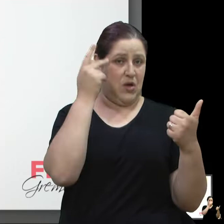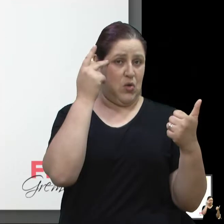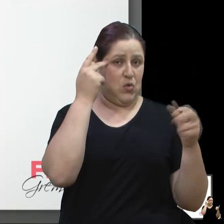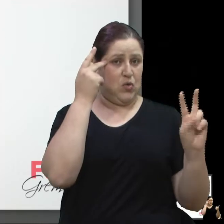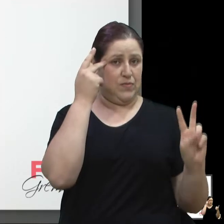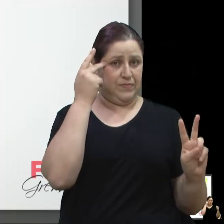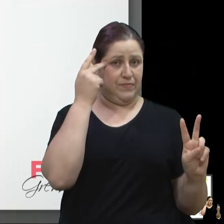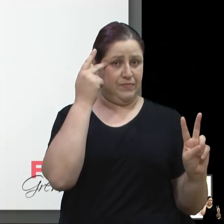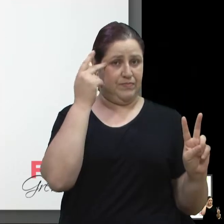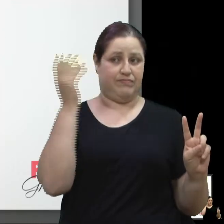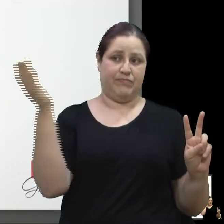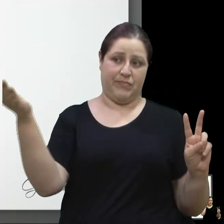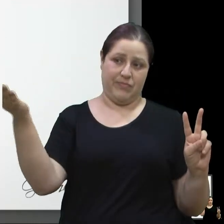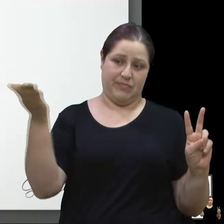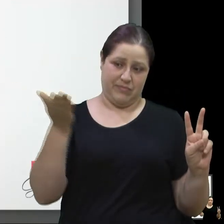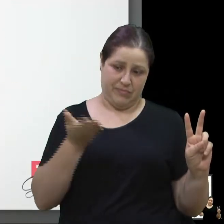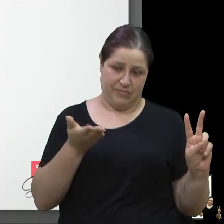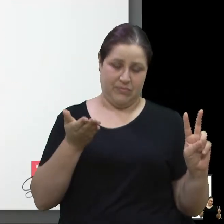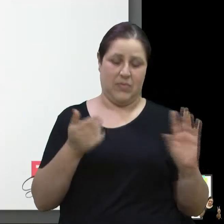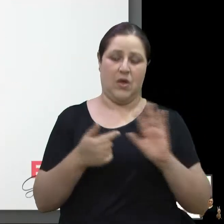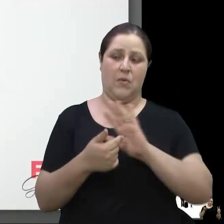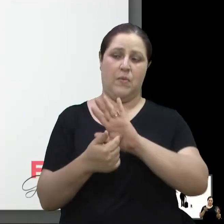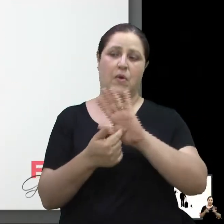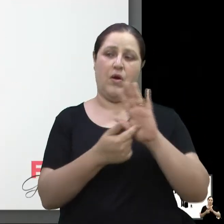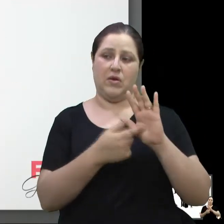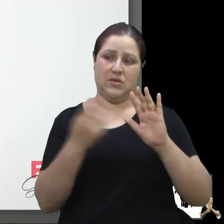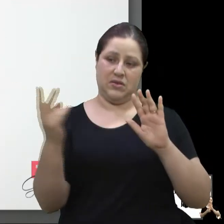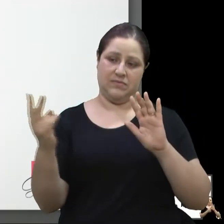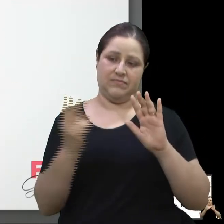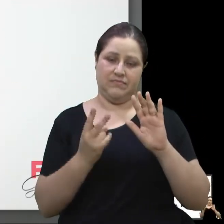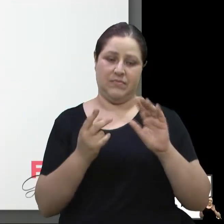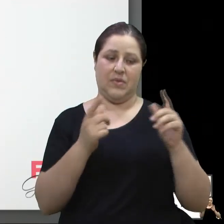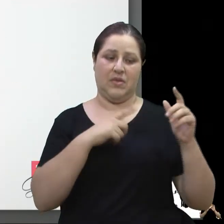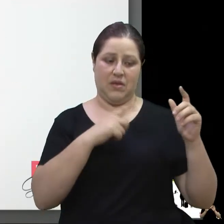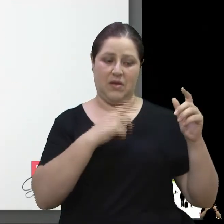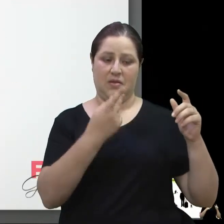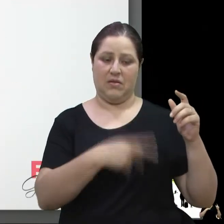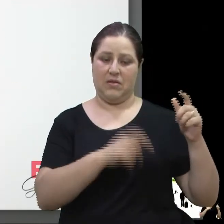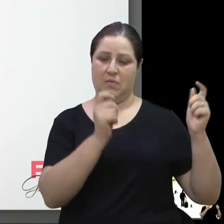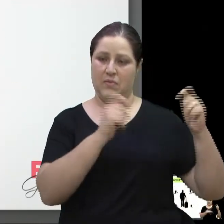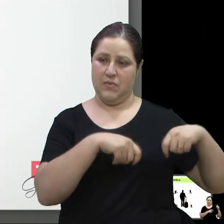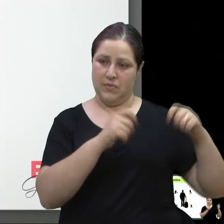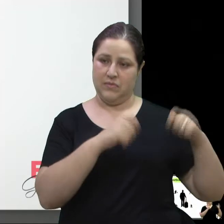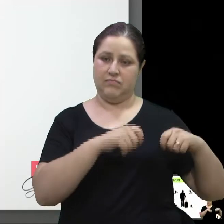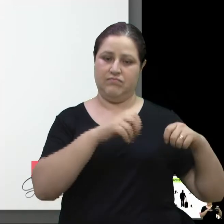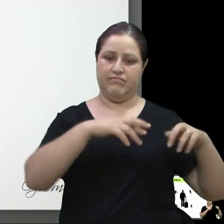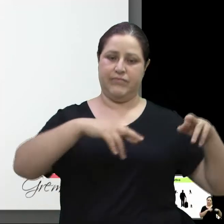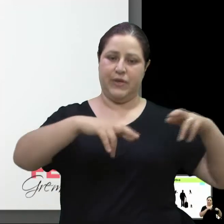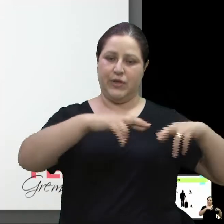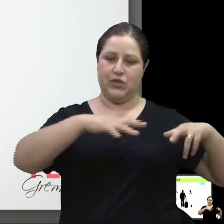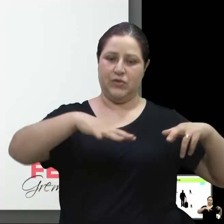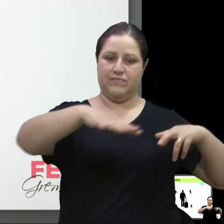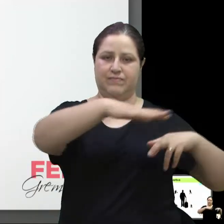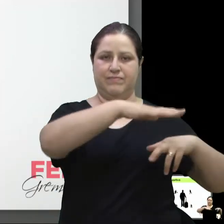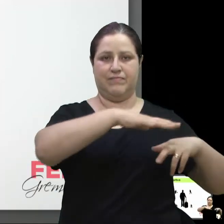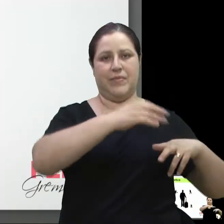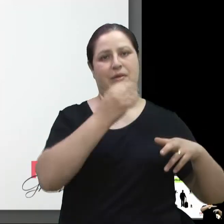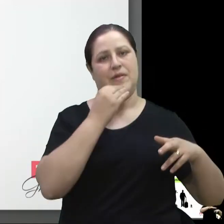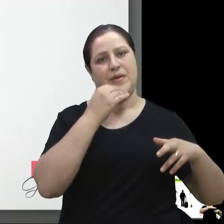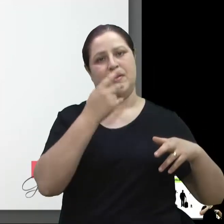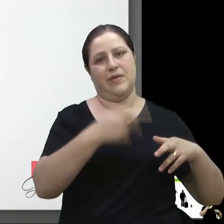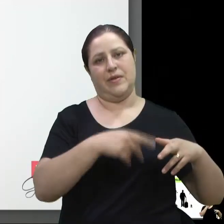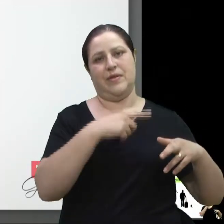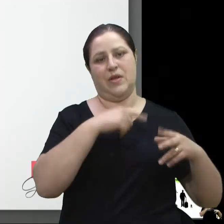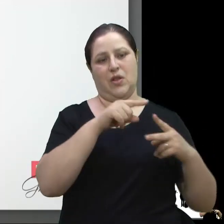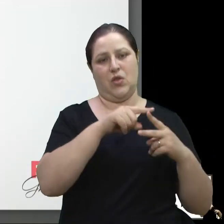e apresentamos para eles o potencial que nós temos aqui na região toda, claro que, obviamente, Caxias do Sul com o estádio Centenário,